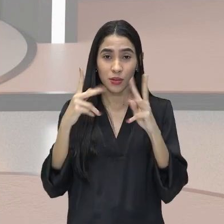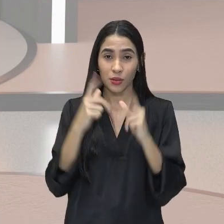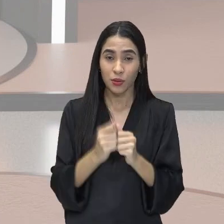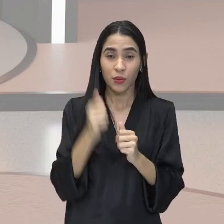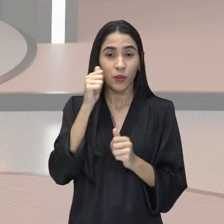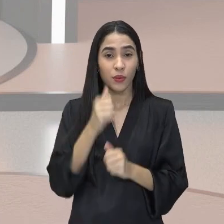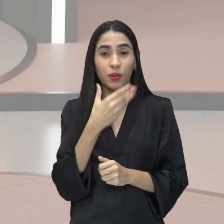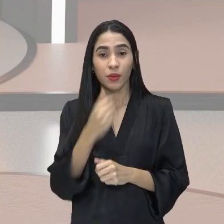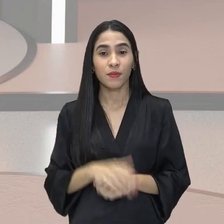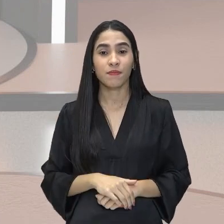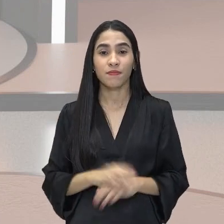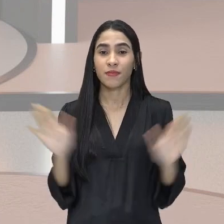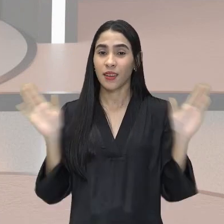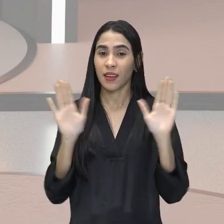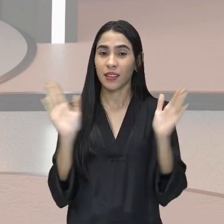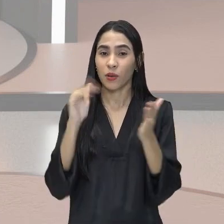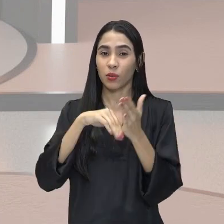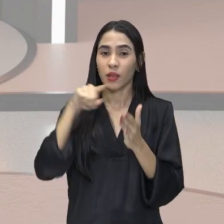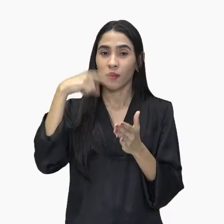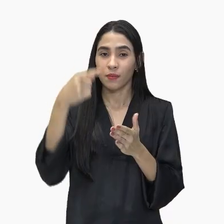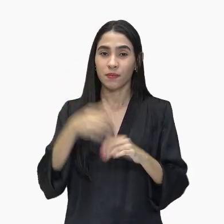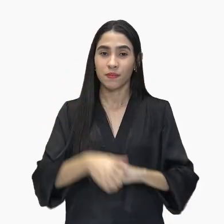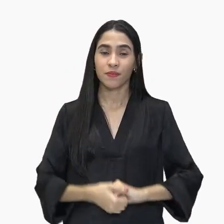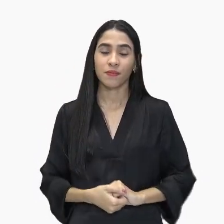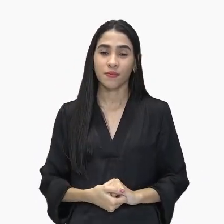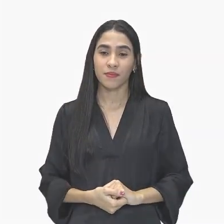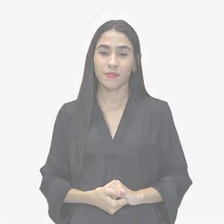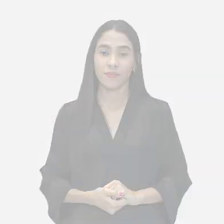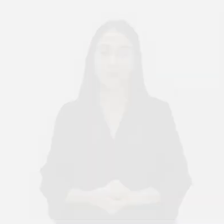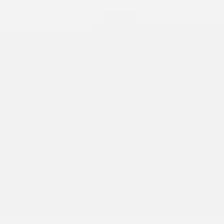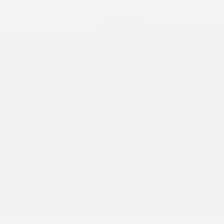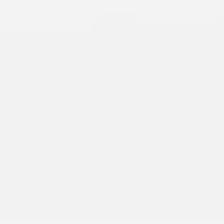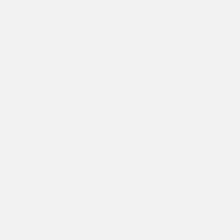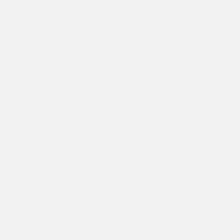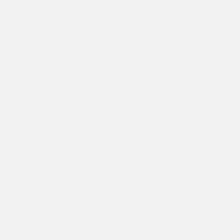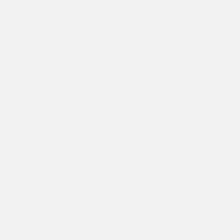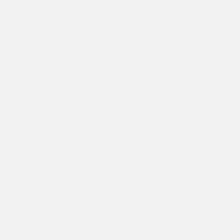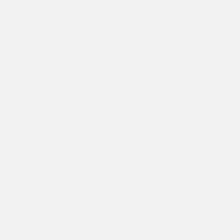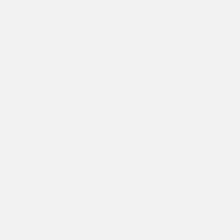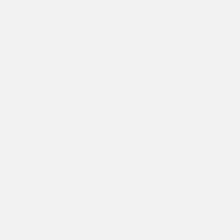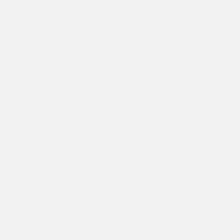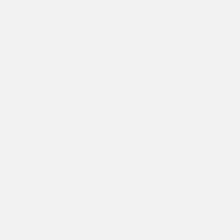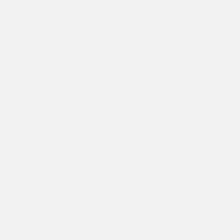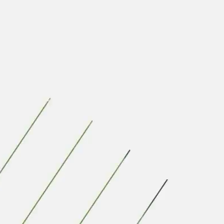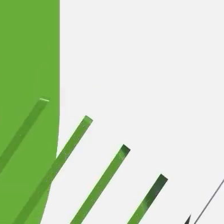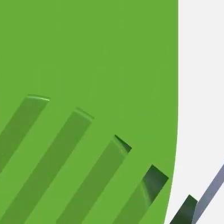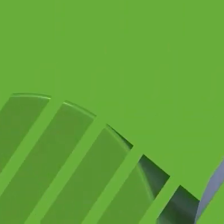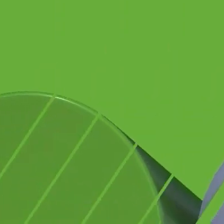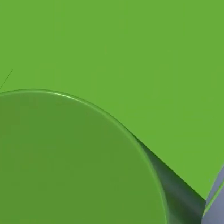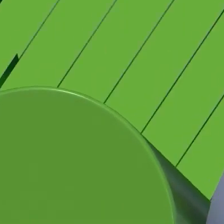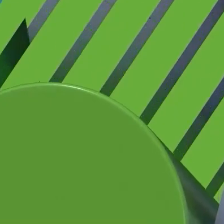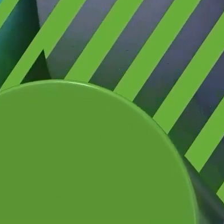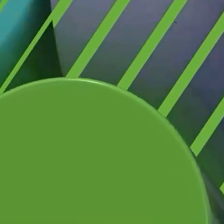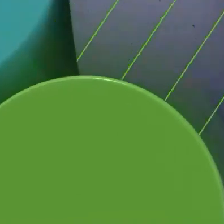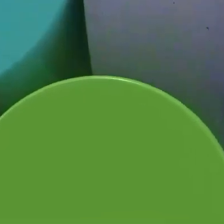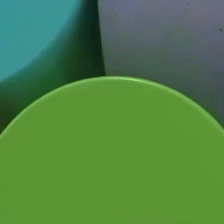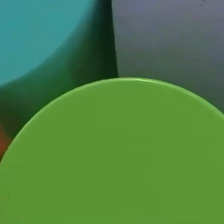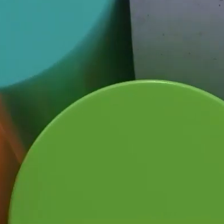e todos e até a próxima aula. a próxima aula. Música